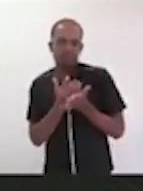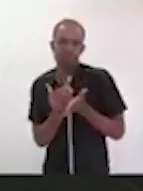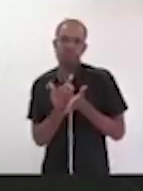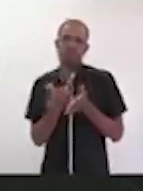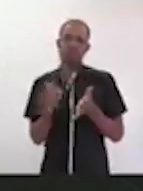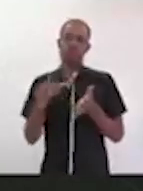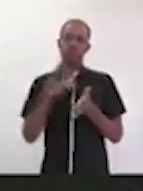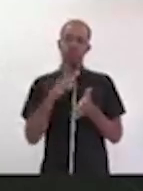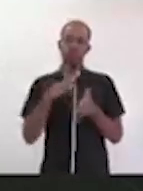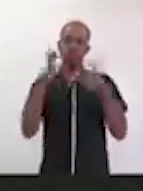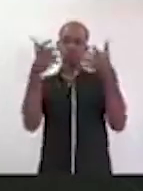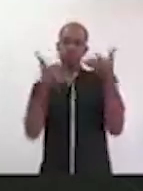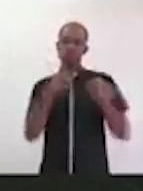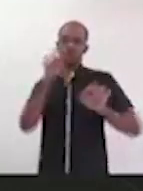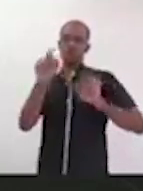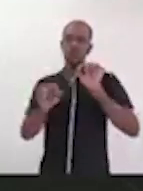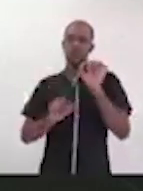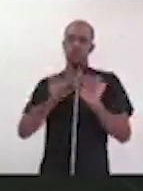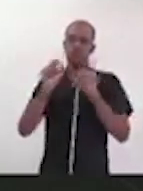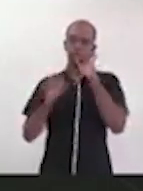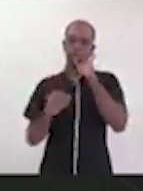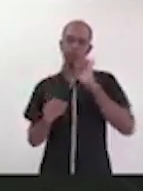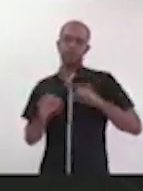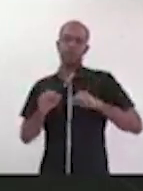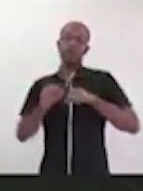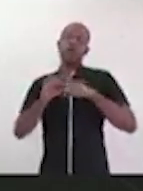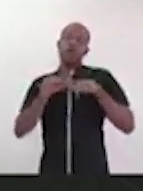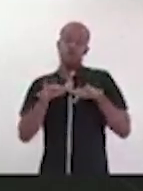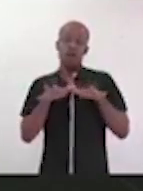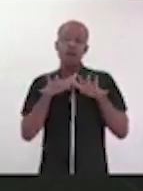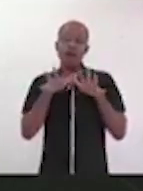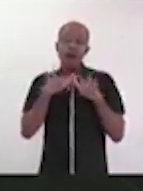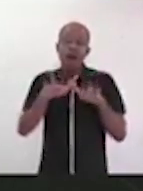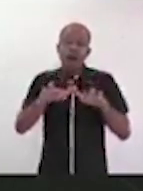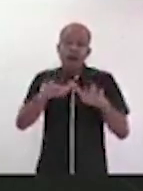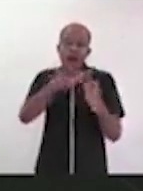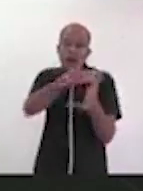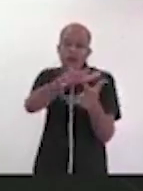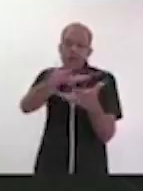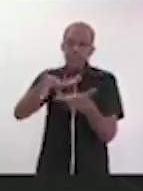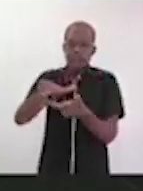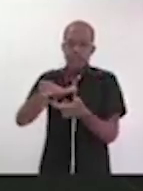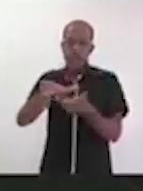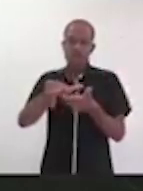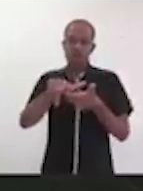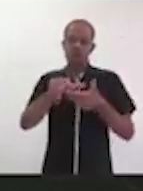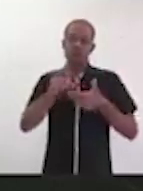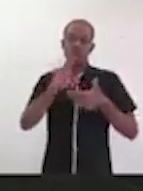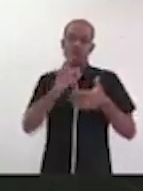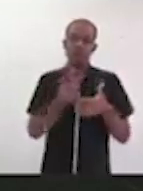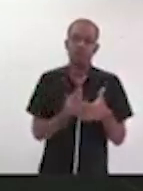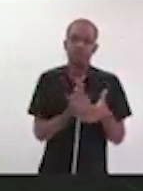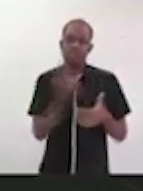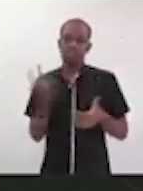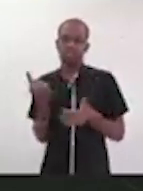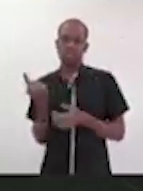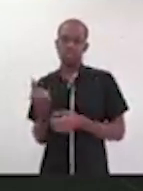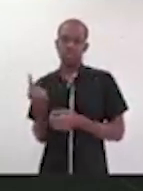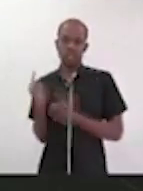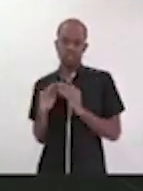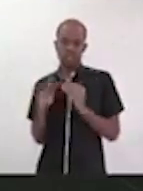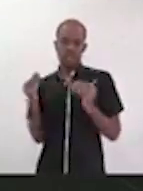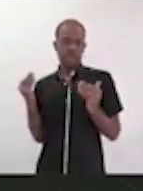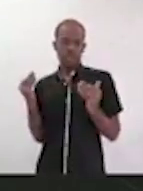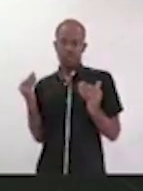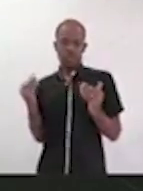é que a pandemia não apenas nos isolou, ela desnudou para o Brasil, um